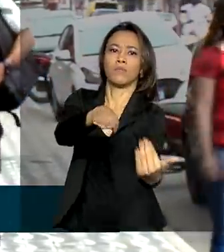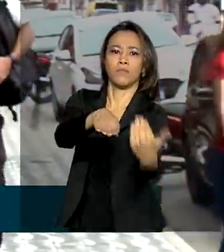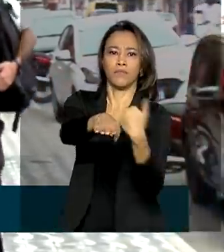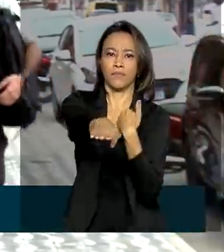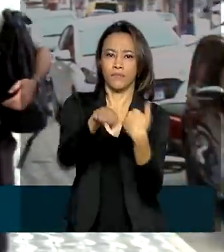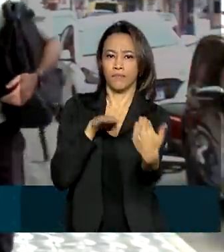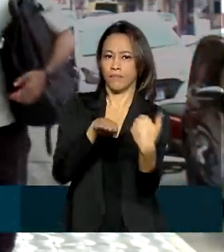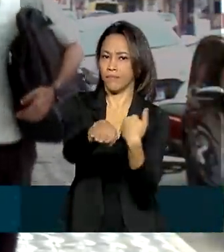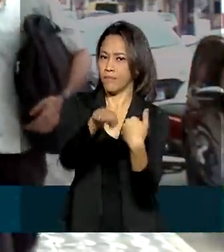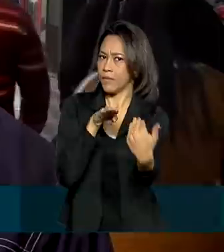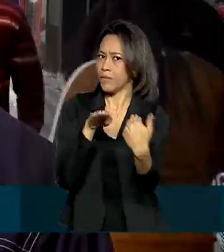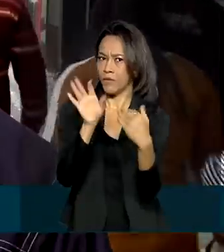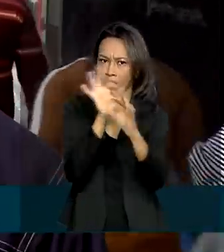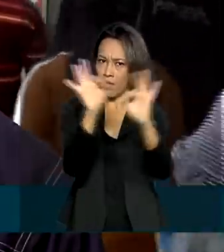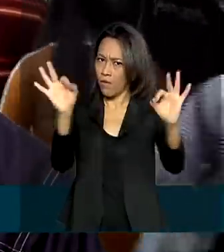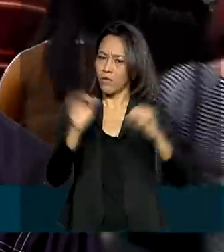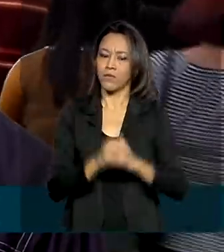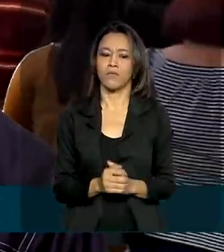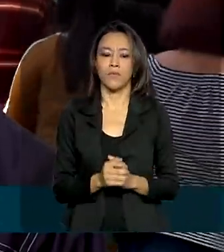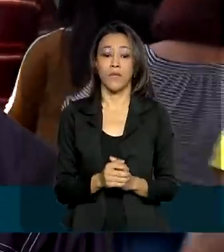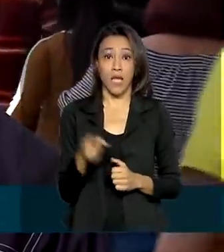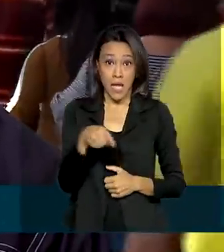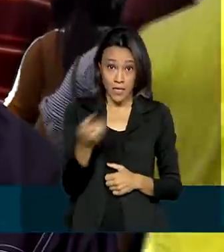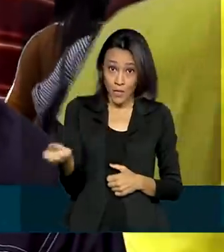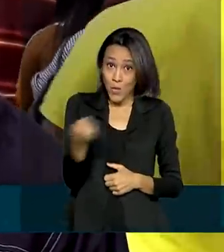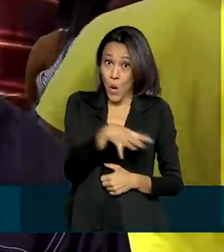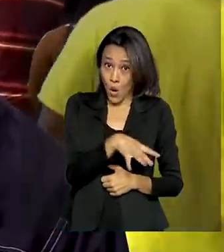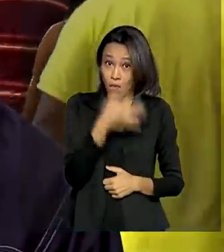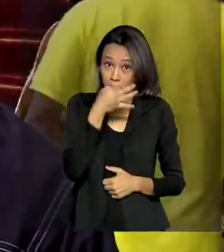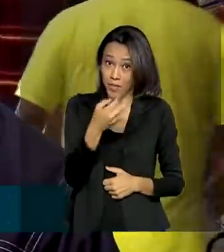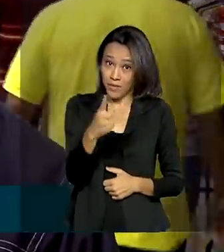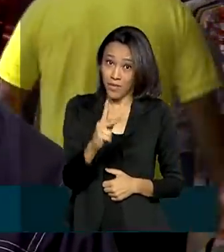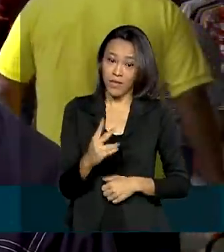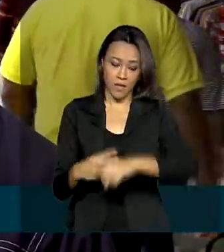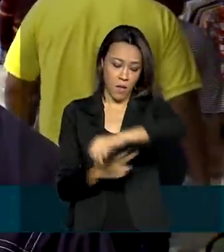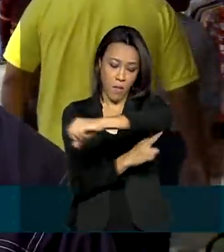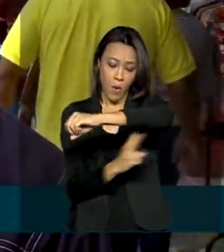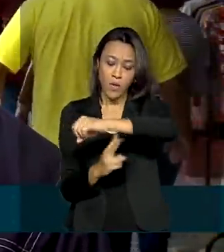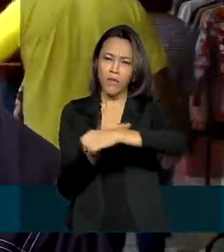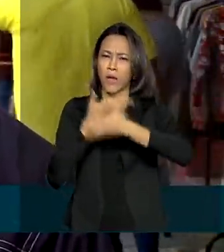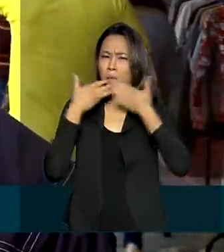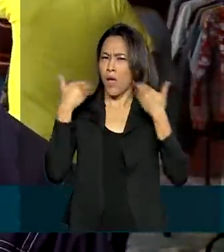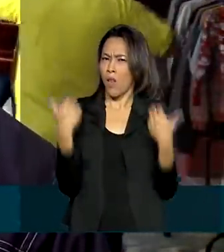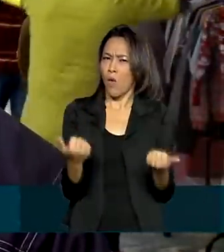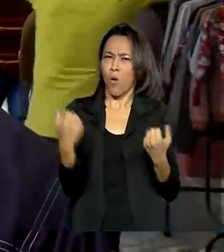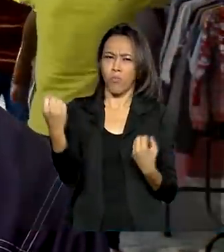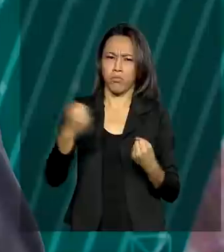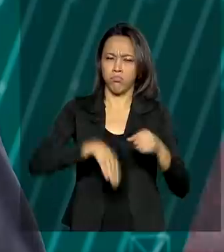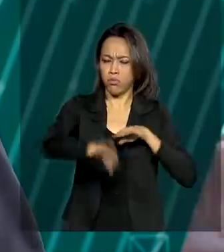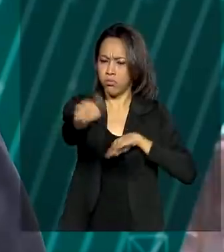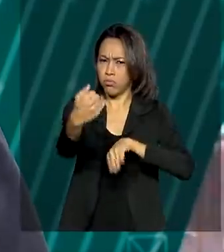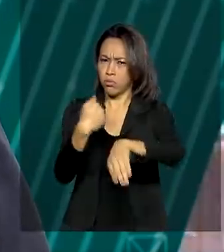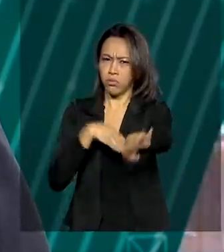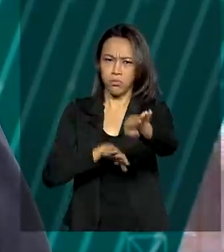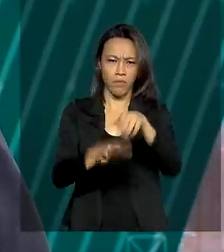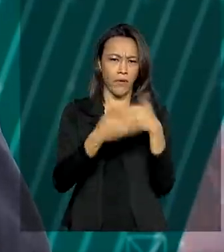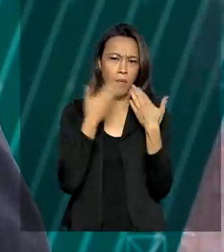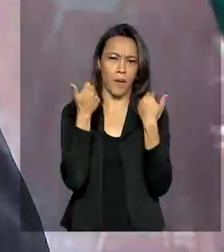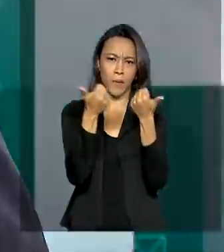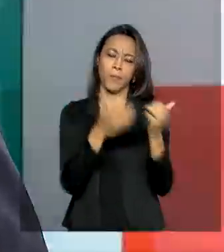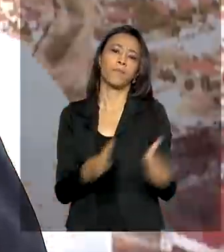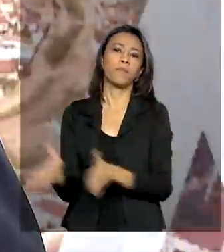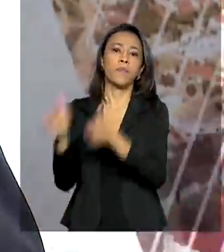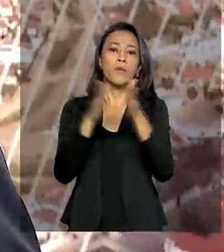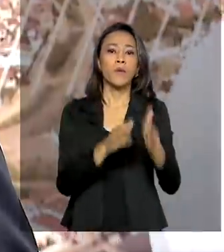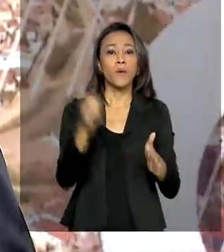ficar legal, vai ficar bom. Com essa nova ponte, vai distribuir melhor o trânsito, vai ficar melhor. O Brasil